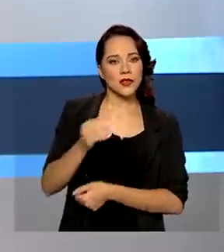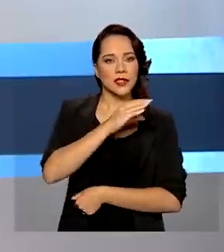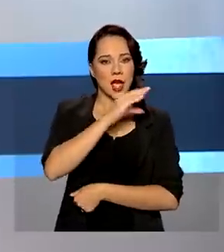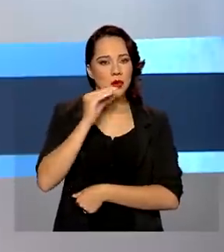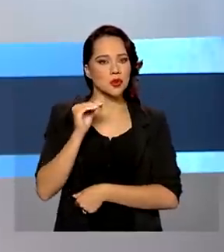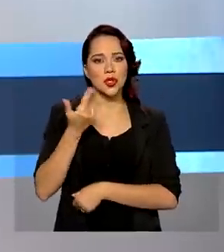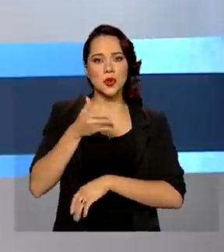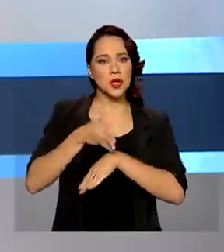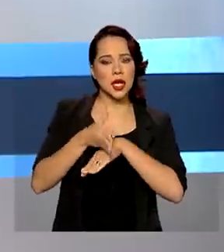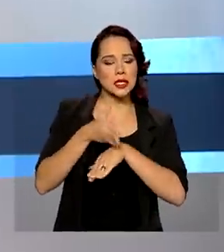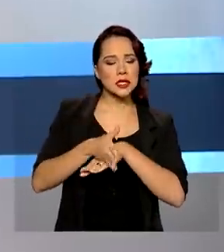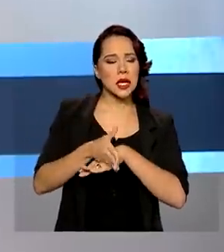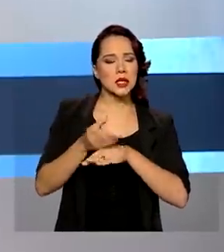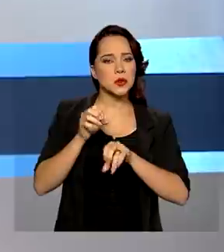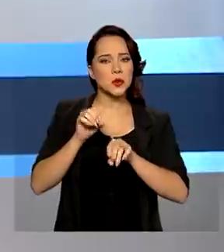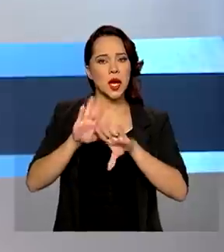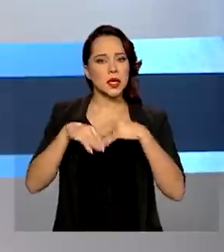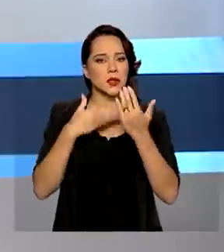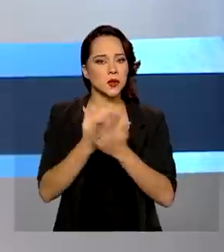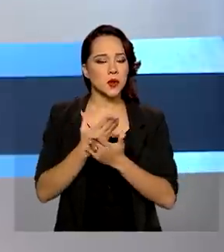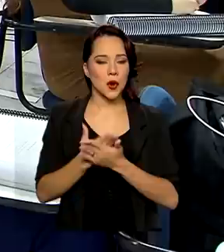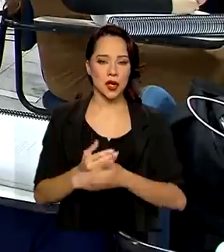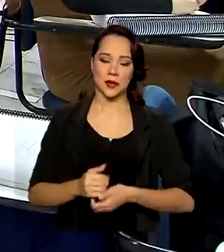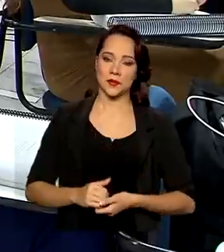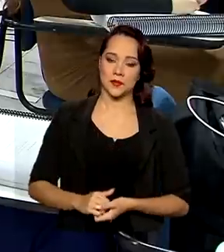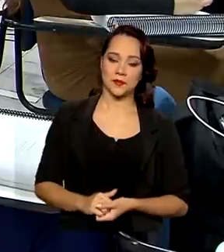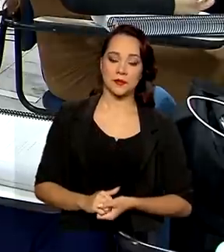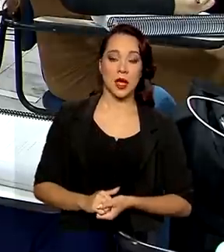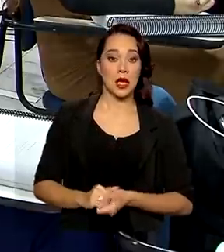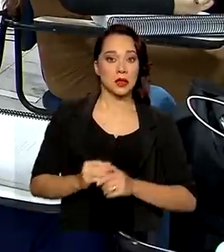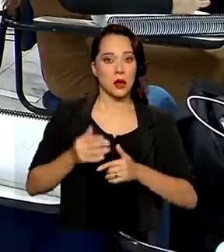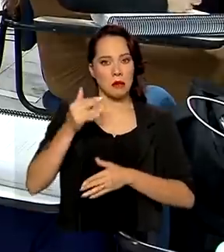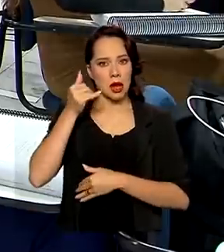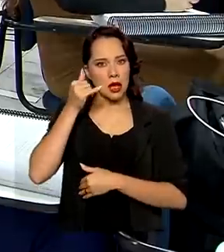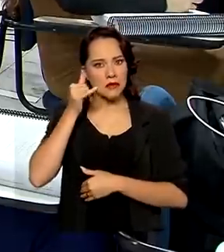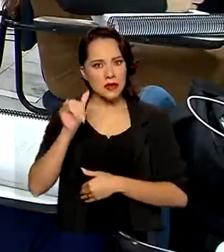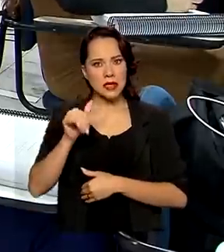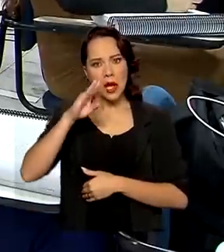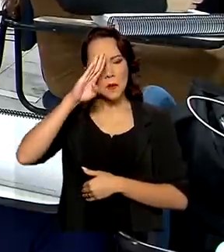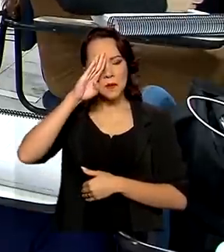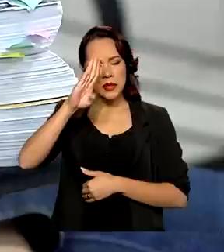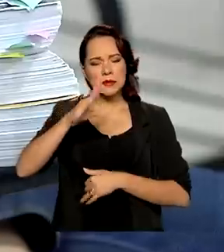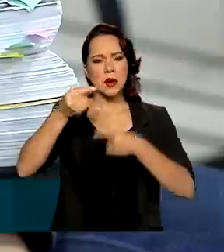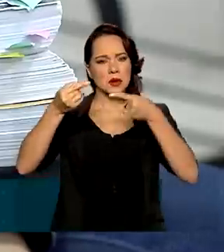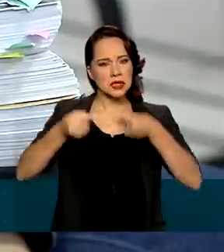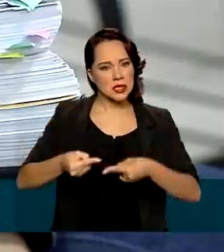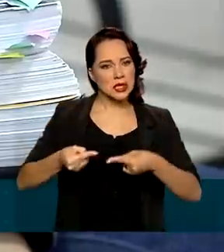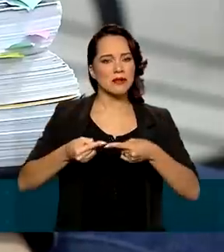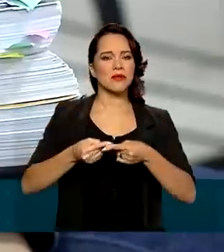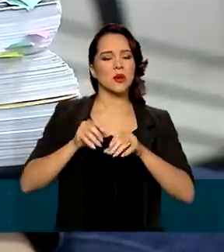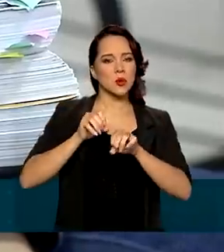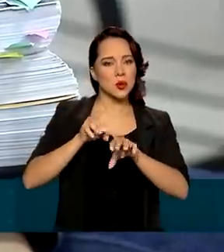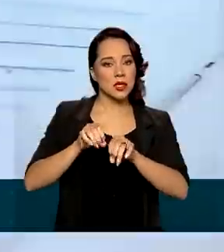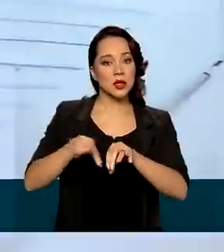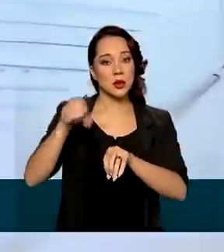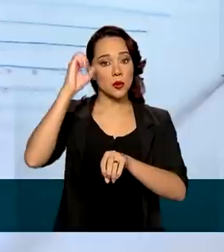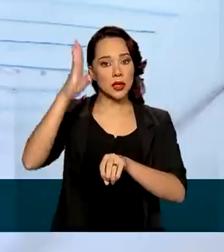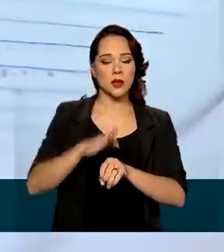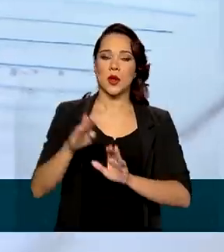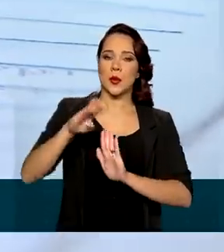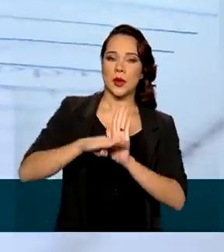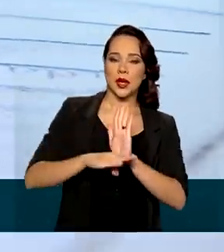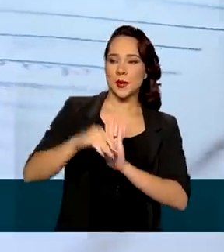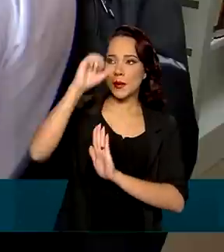adultos que não têm acesso à rede de ensino. Para enfrentar um dos maiores desafios da educação no país, o